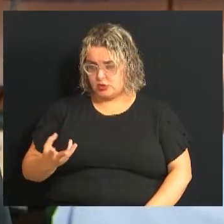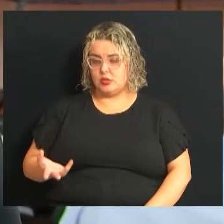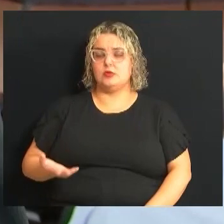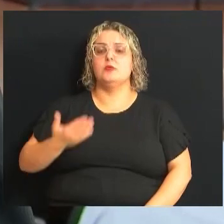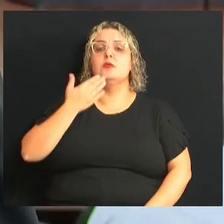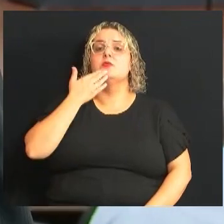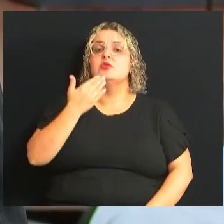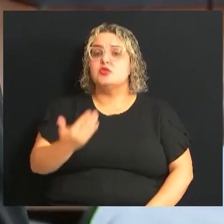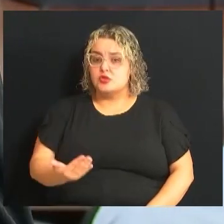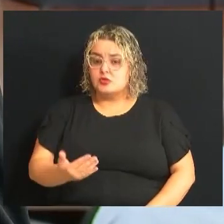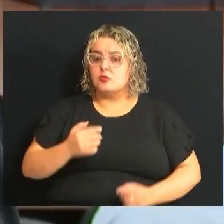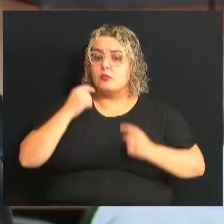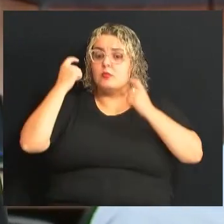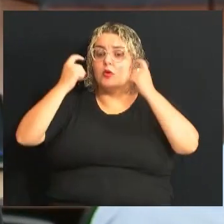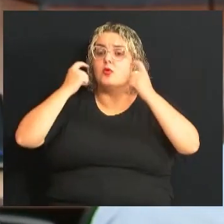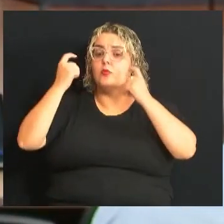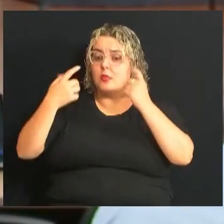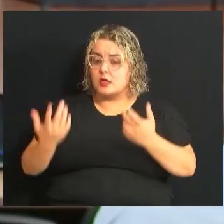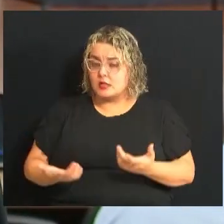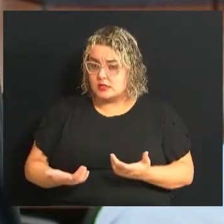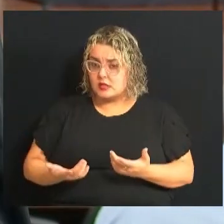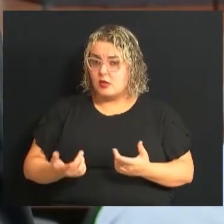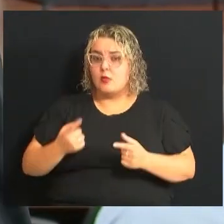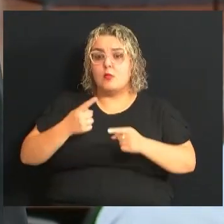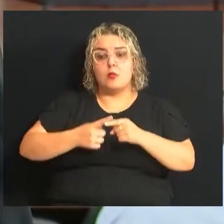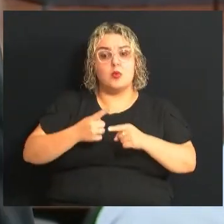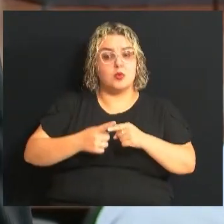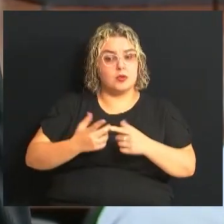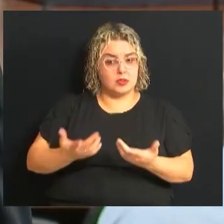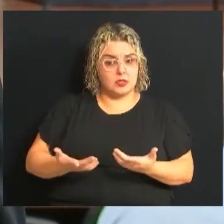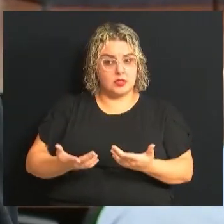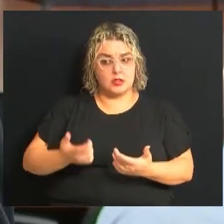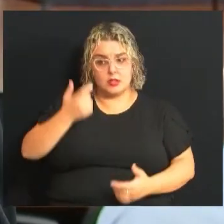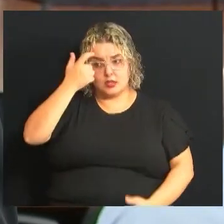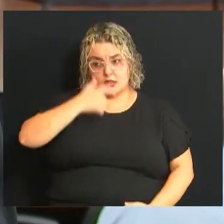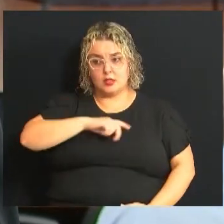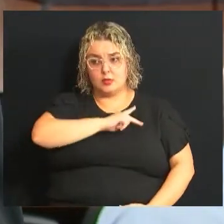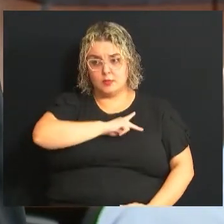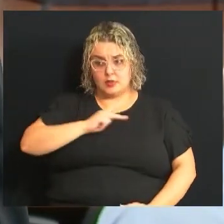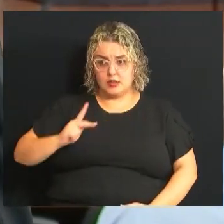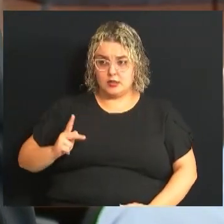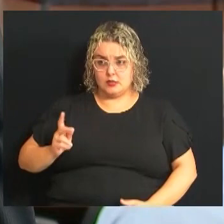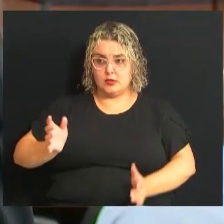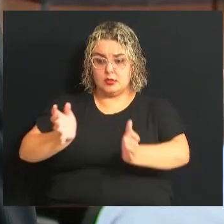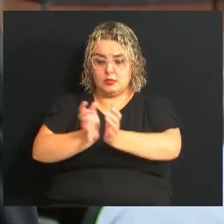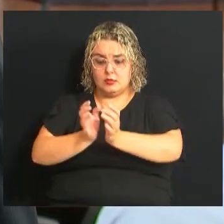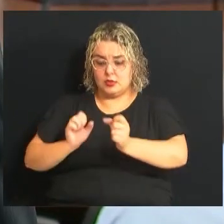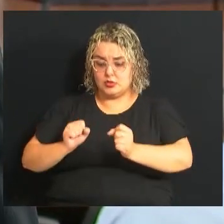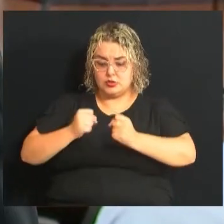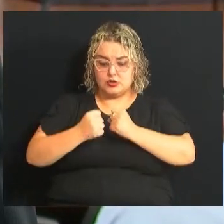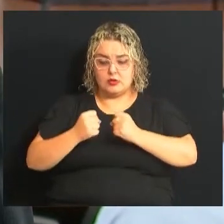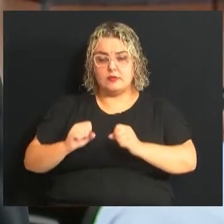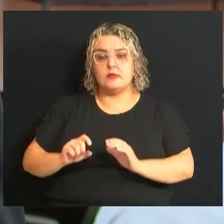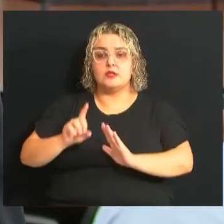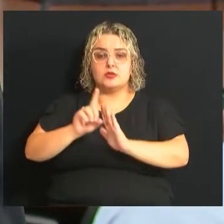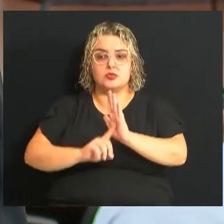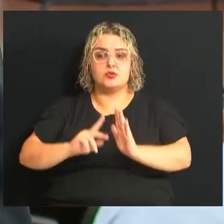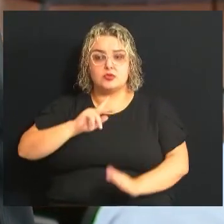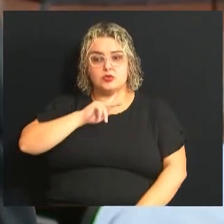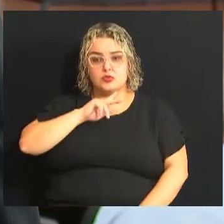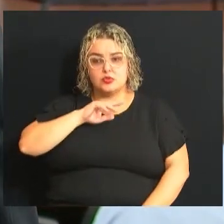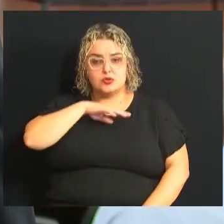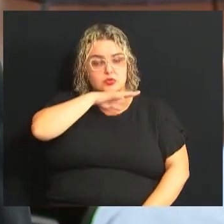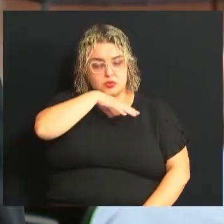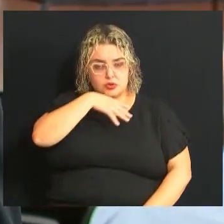requerimento foi solicitado mediante a preocupação até porque estou o presidente da Comissão de Defesa dos Direitos dos